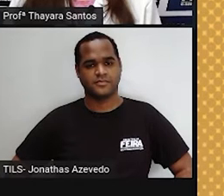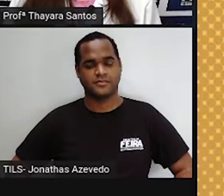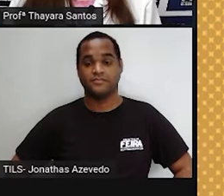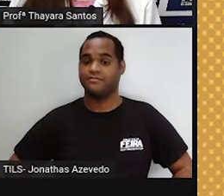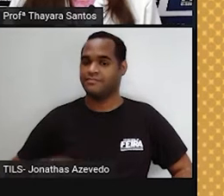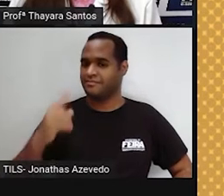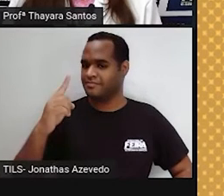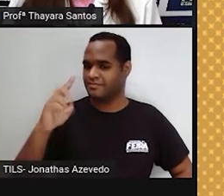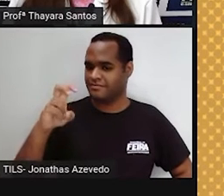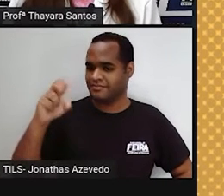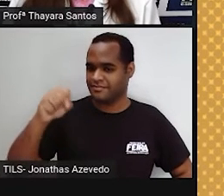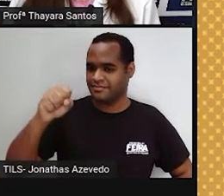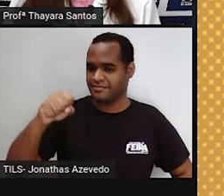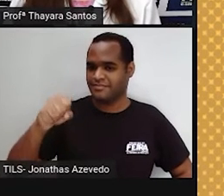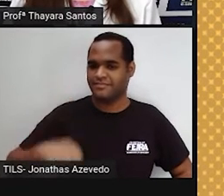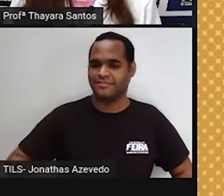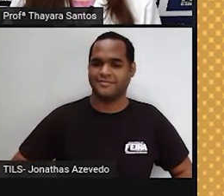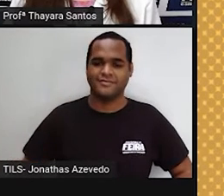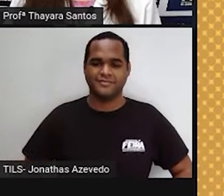15 segundos, gente.